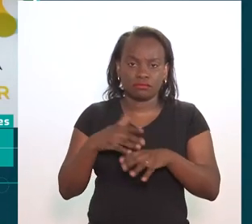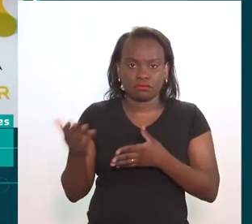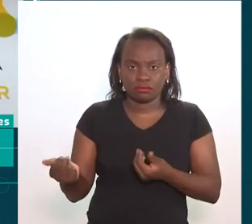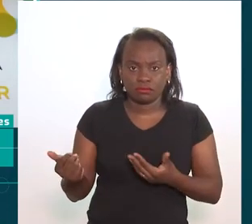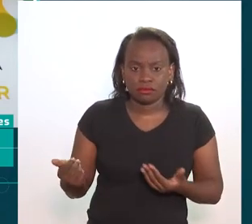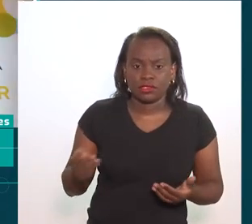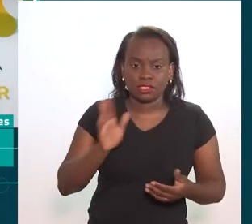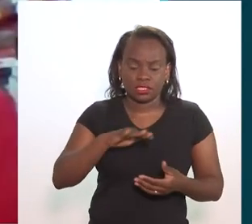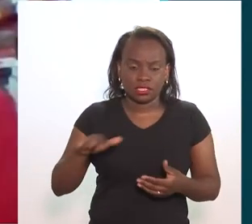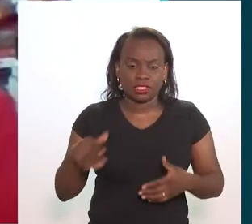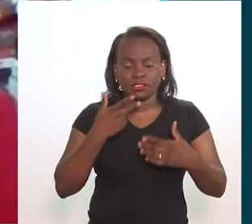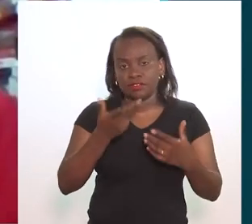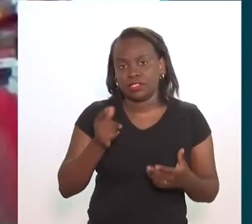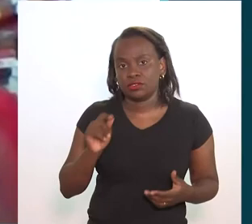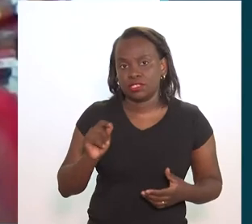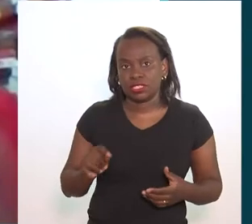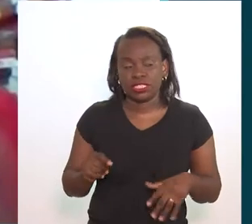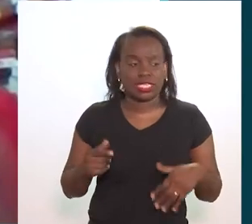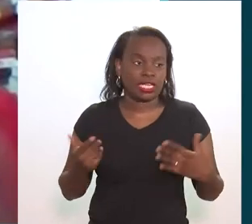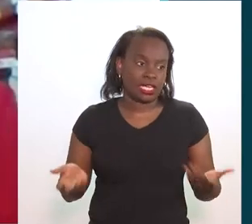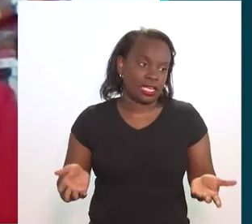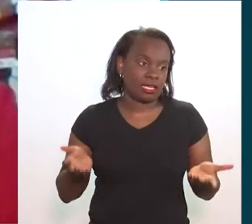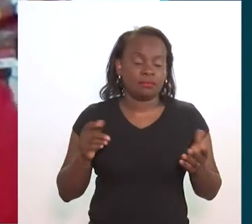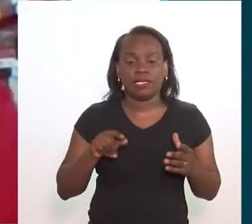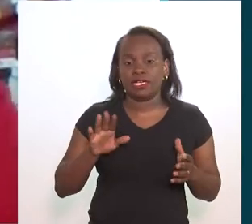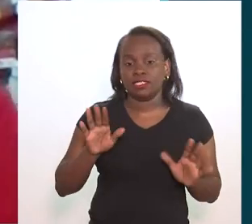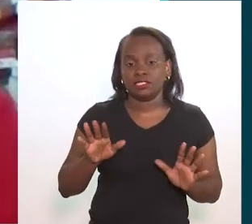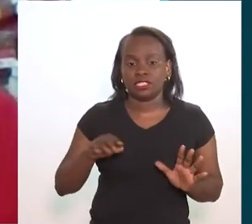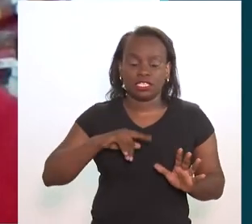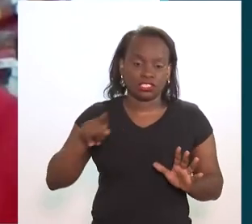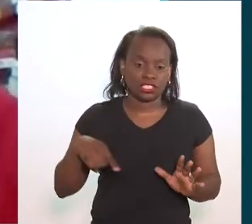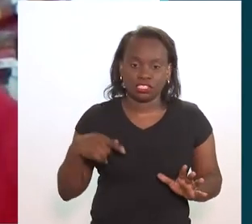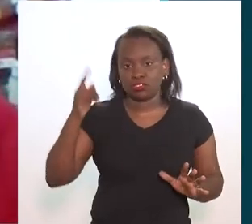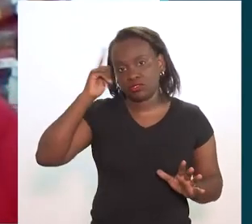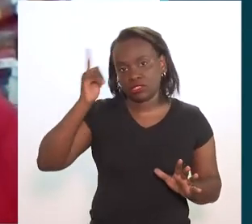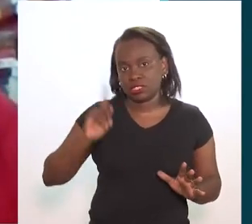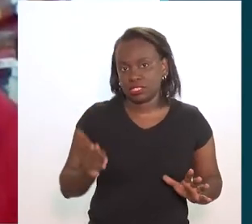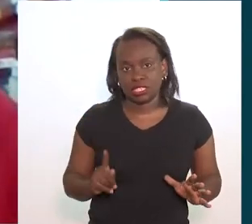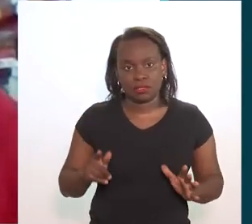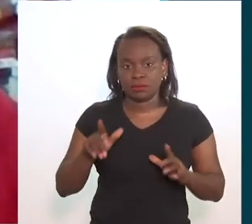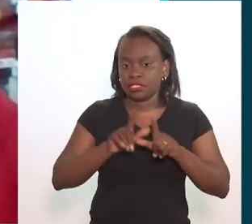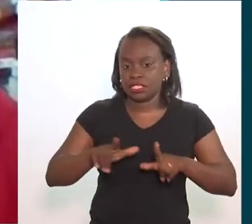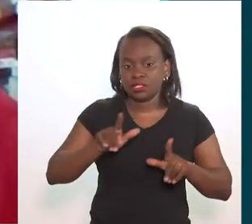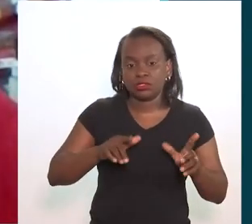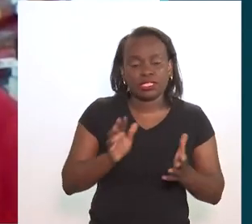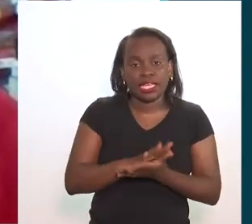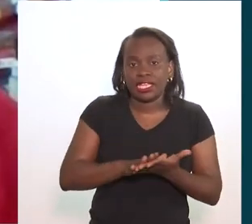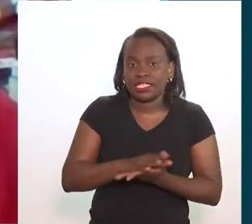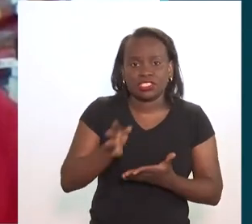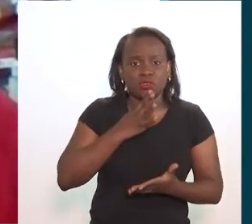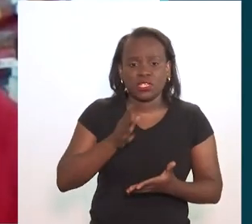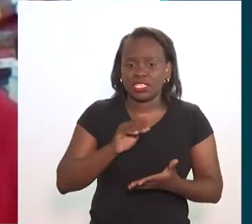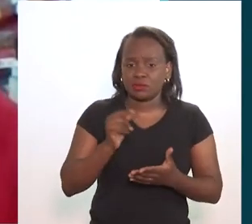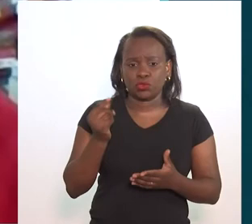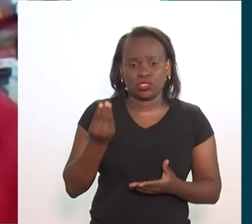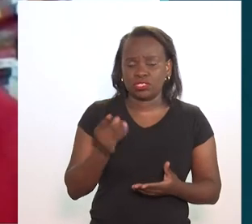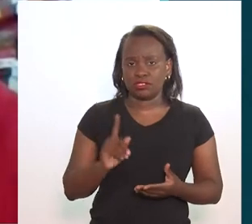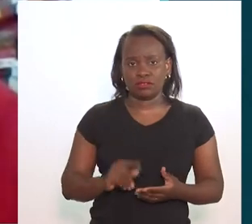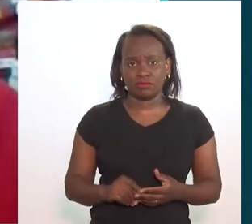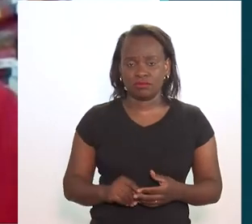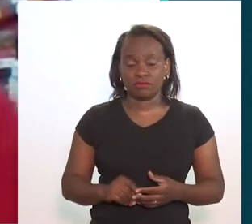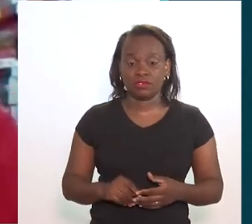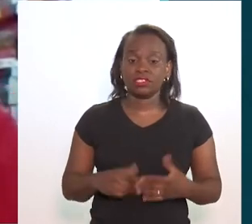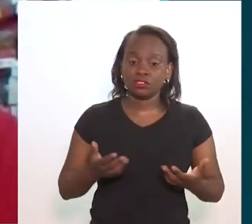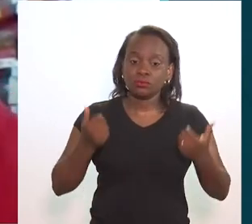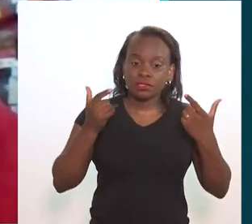filho. E eu conversava com os adolescentes, com as crianças, e eles falavam assim, Ah, não, mas a gente... A